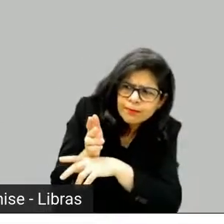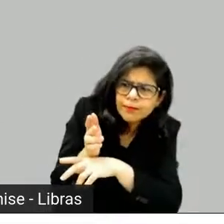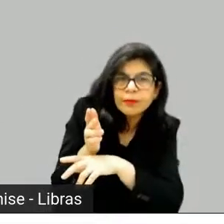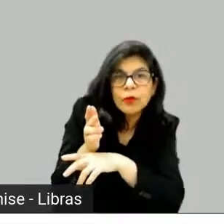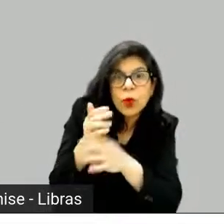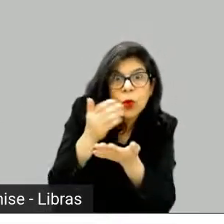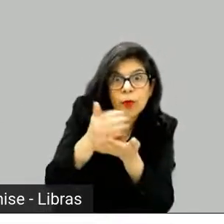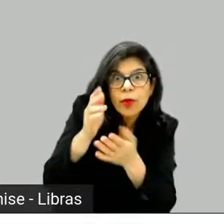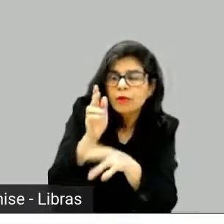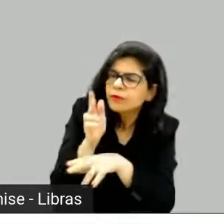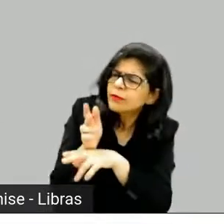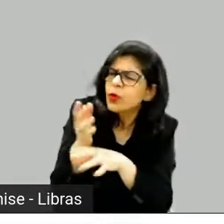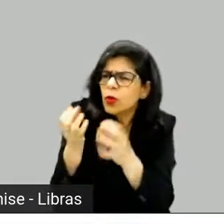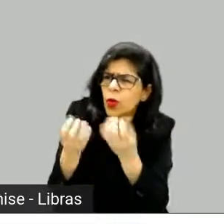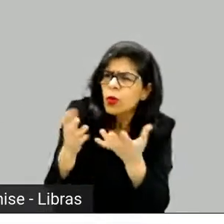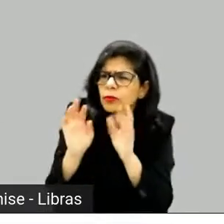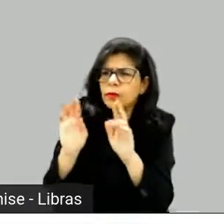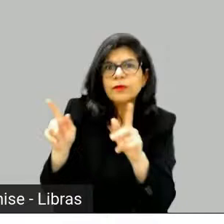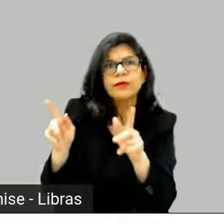Bates Motel,